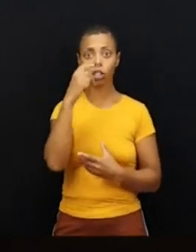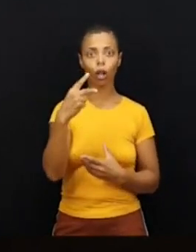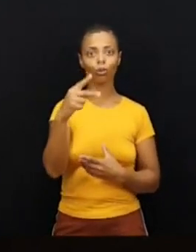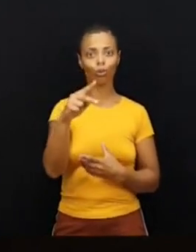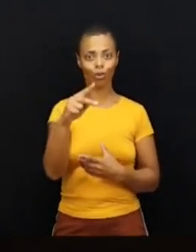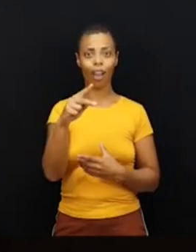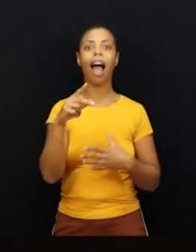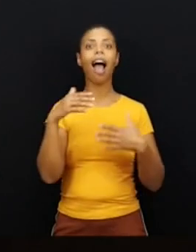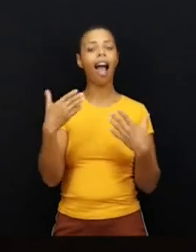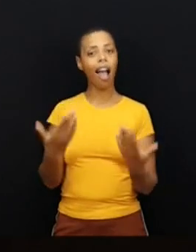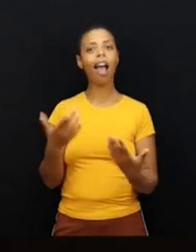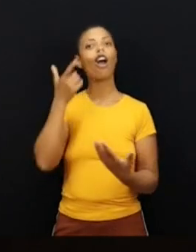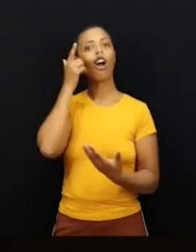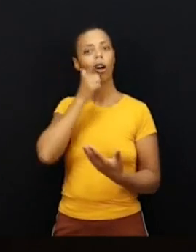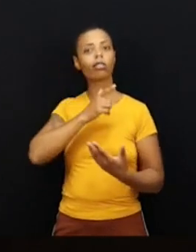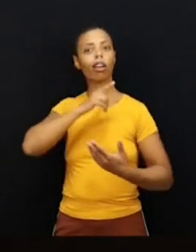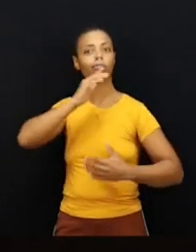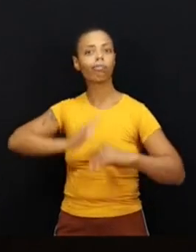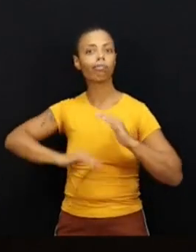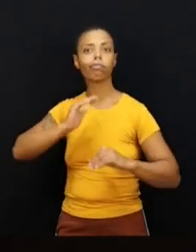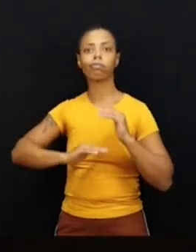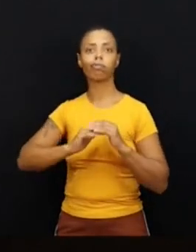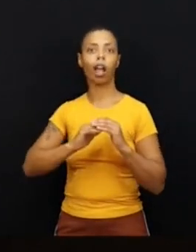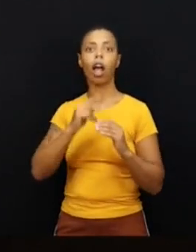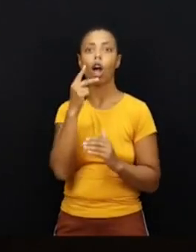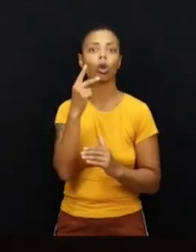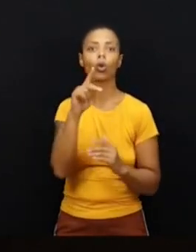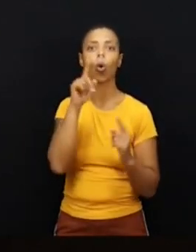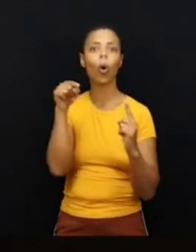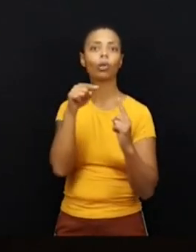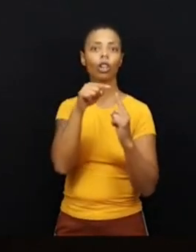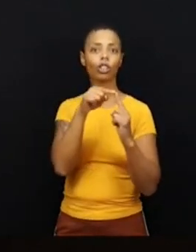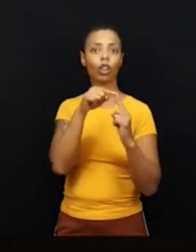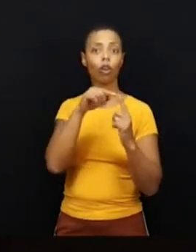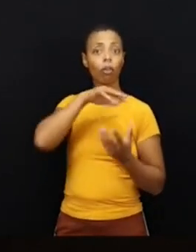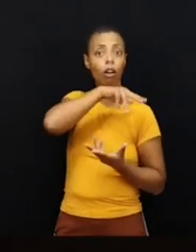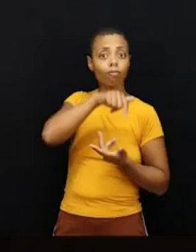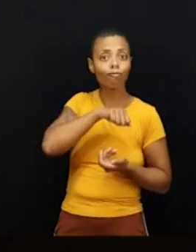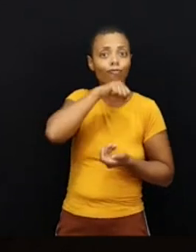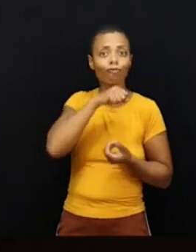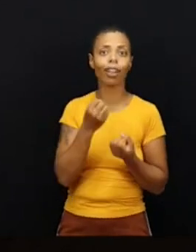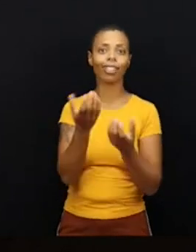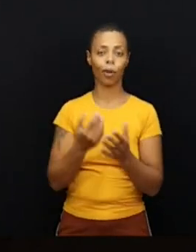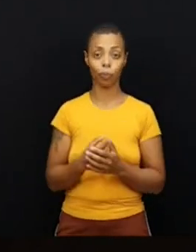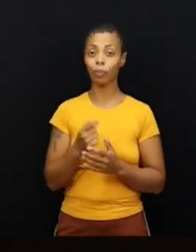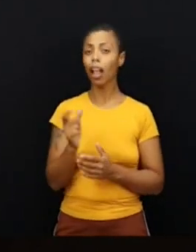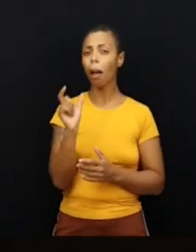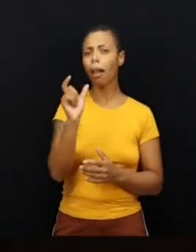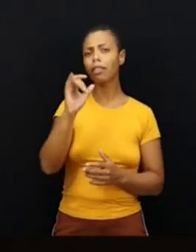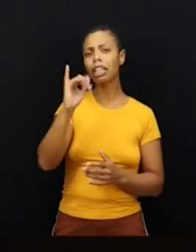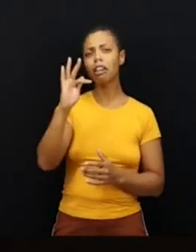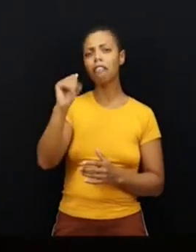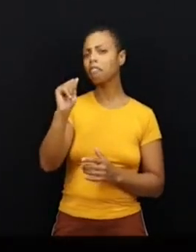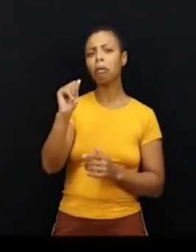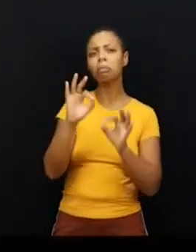para que você possa realizar a sua missão nessa Mãe Terra. A palavra Ifar é uma palavra simples, uma